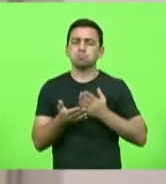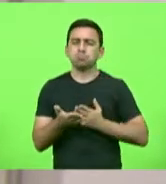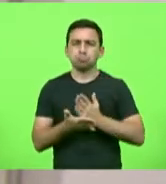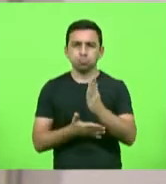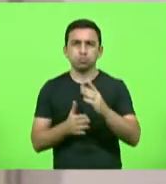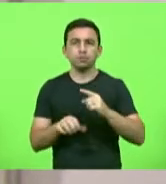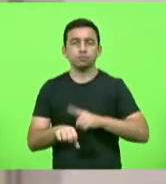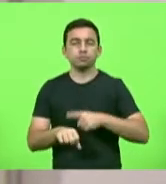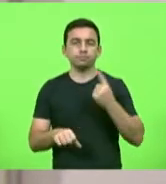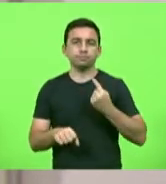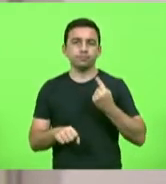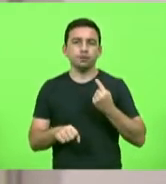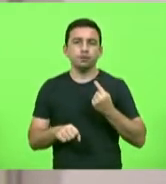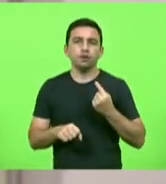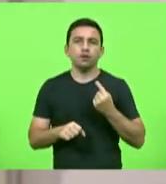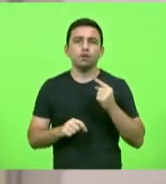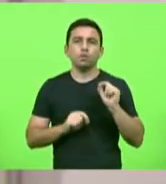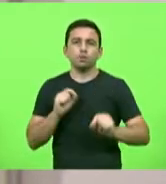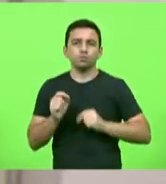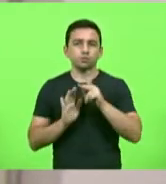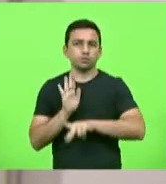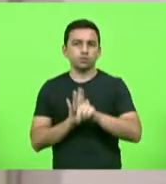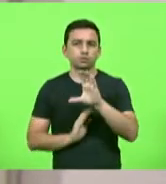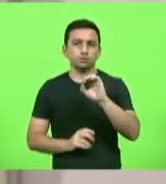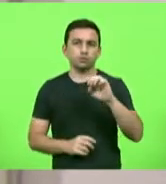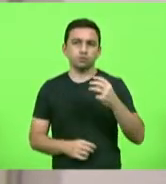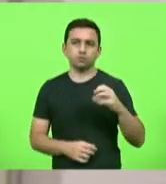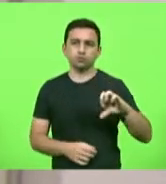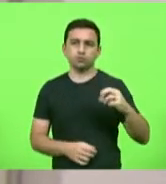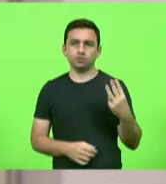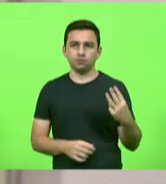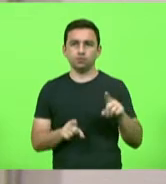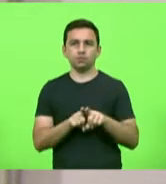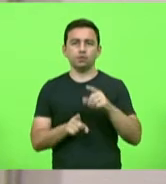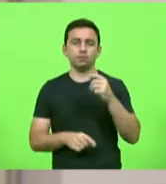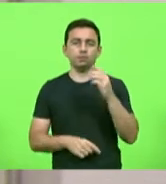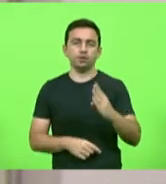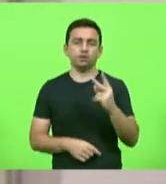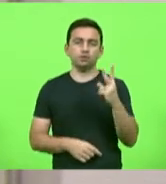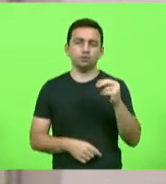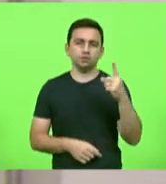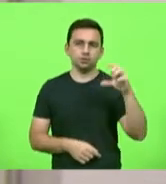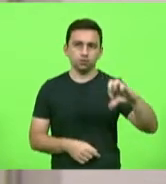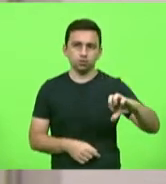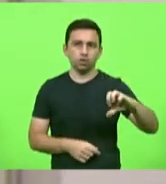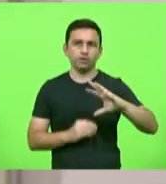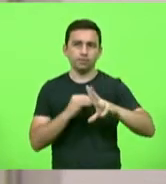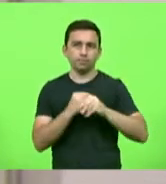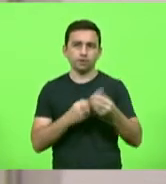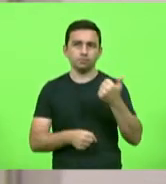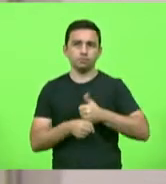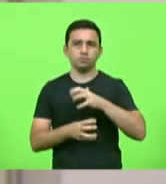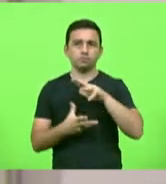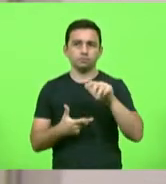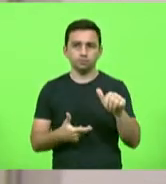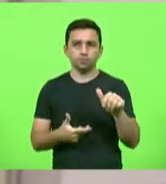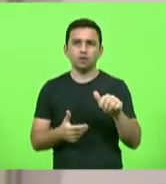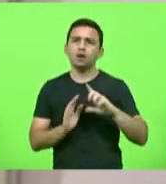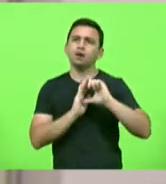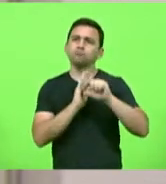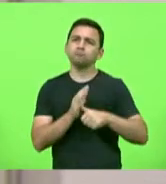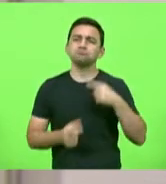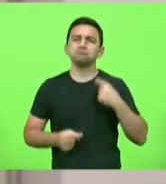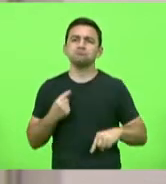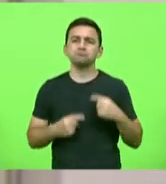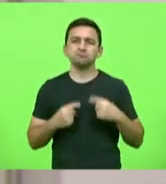turno único, o projeto de lei 0093, barra 2019, com emenda substitutiva global. Após serem